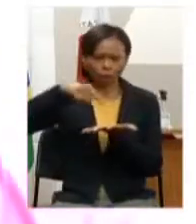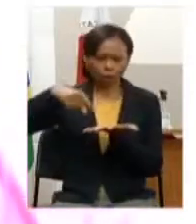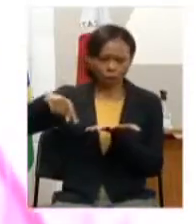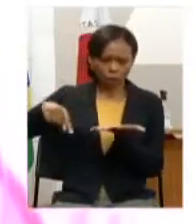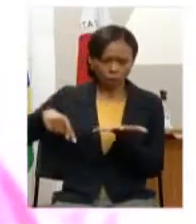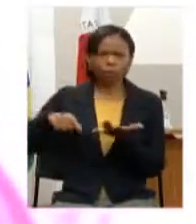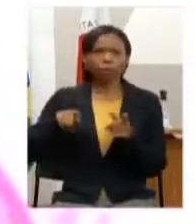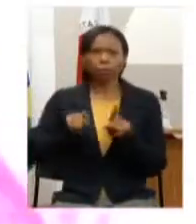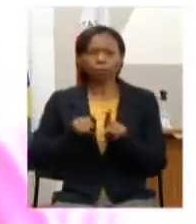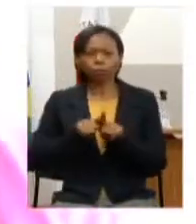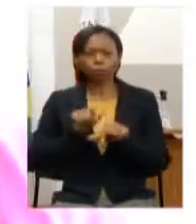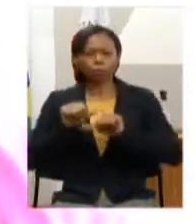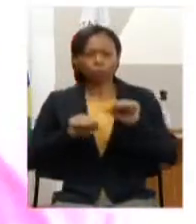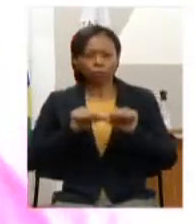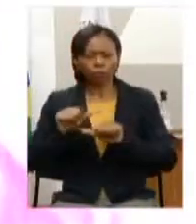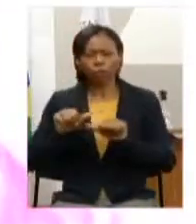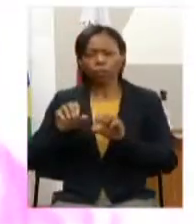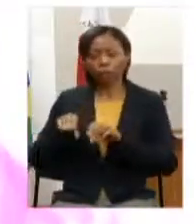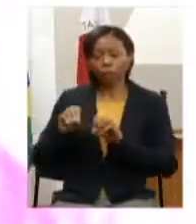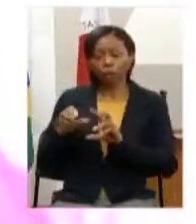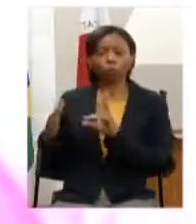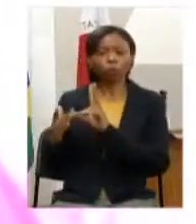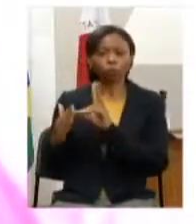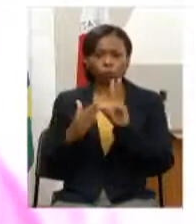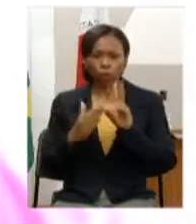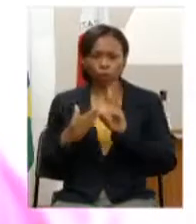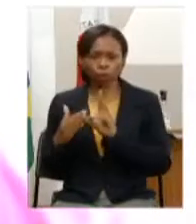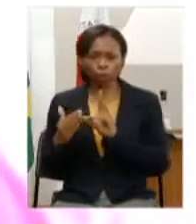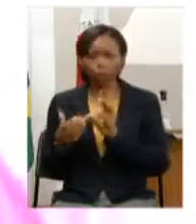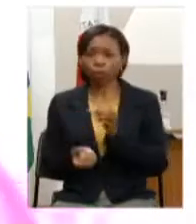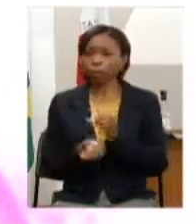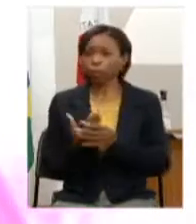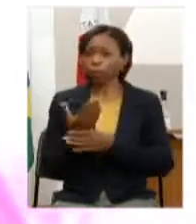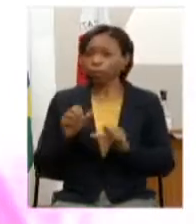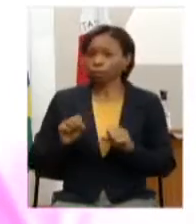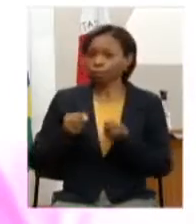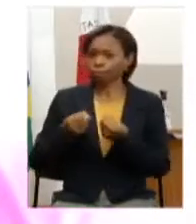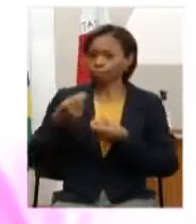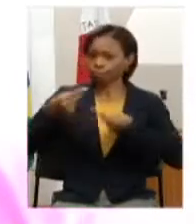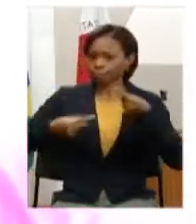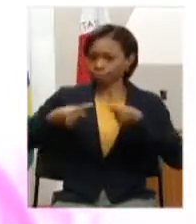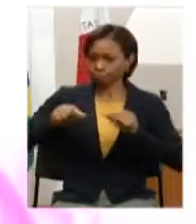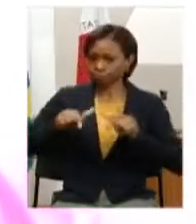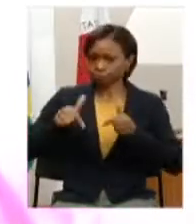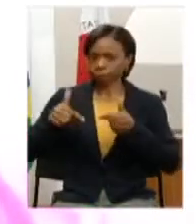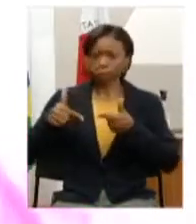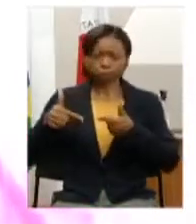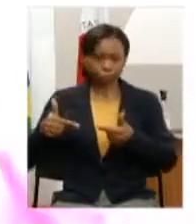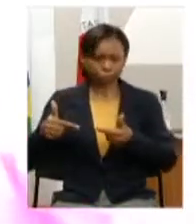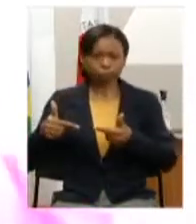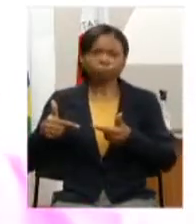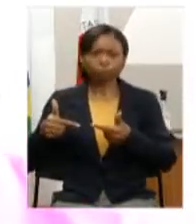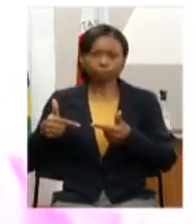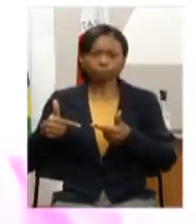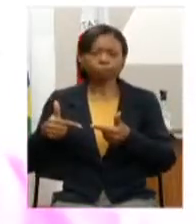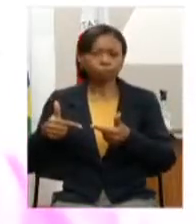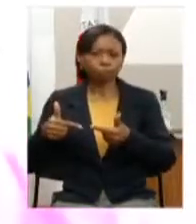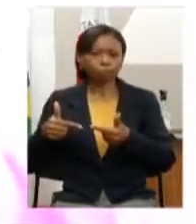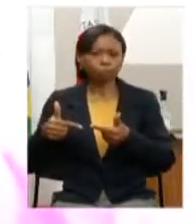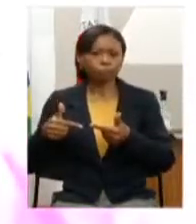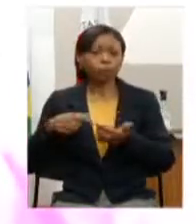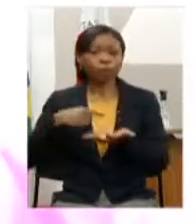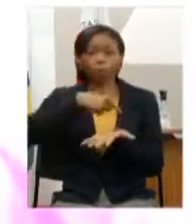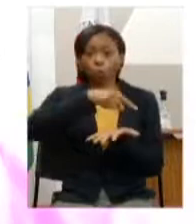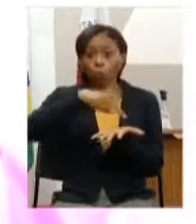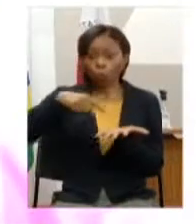educação indígena para implementar e fortalecer as políticas e ações das diretrizes operacionais da modalidade de